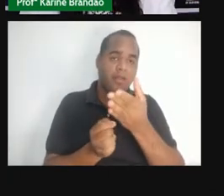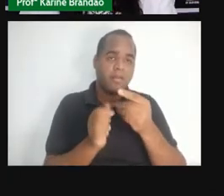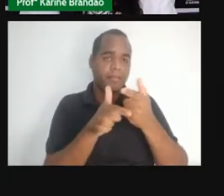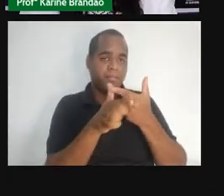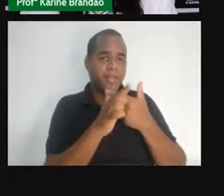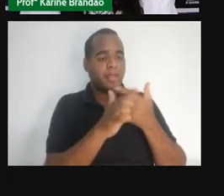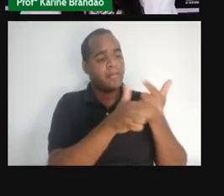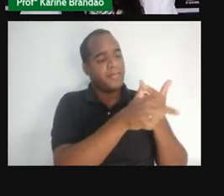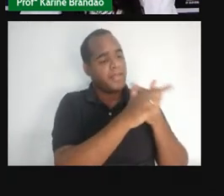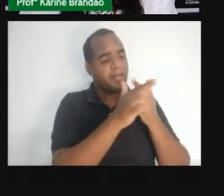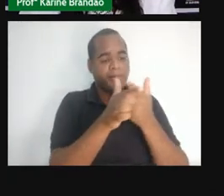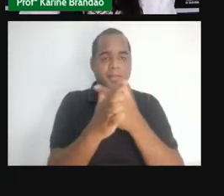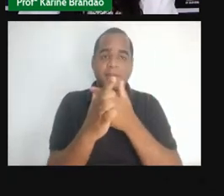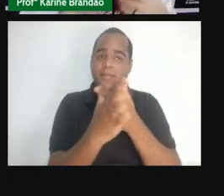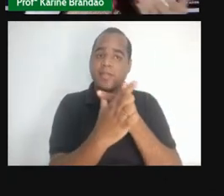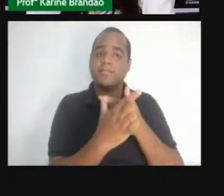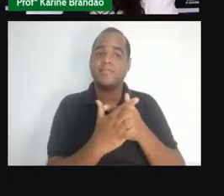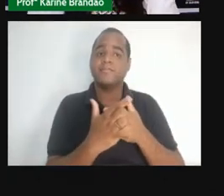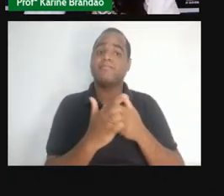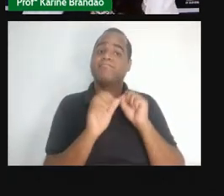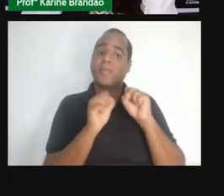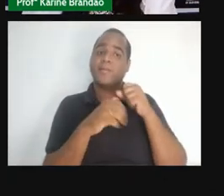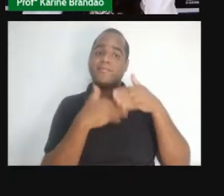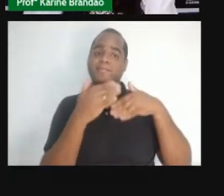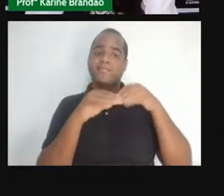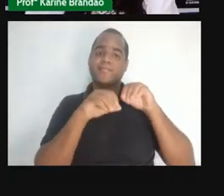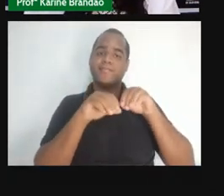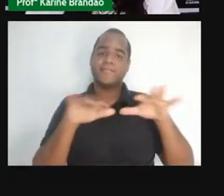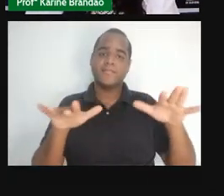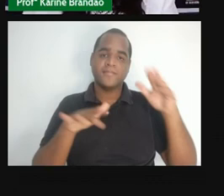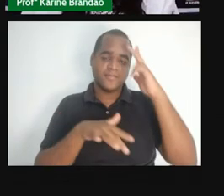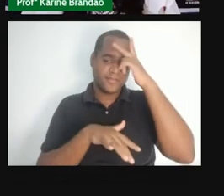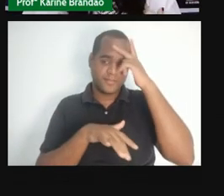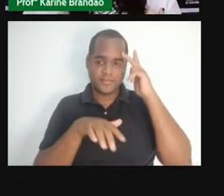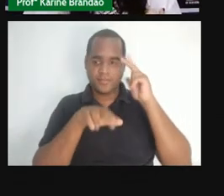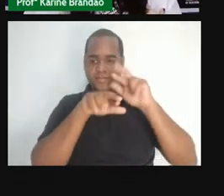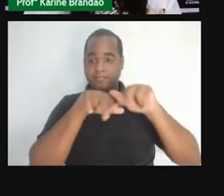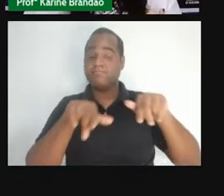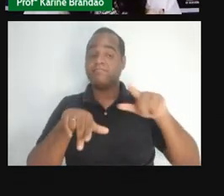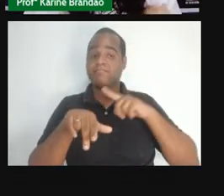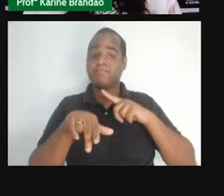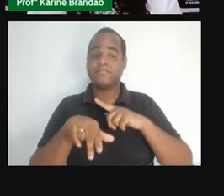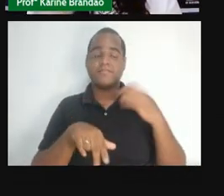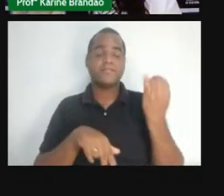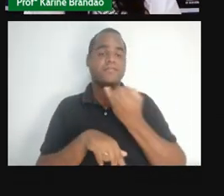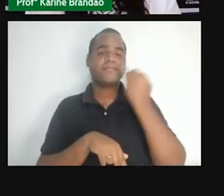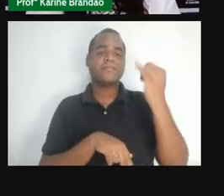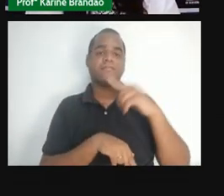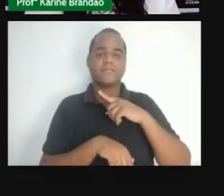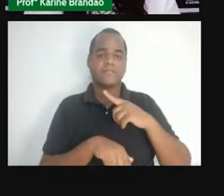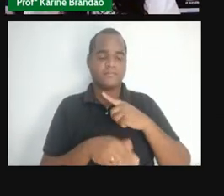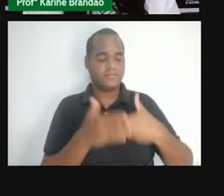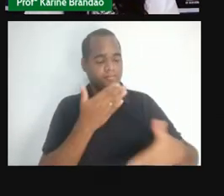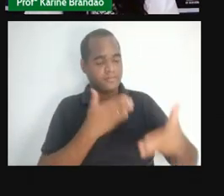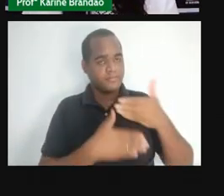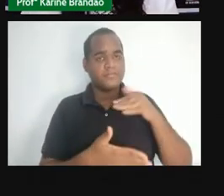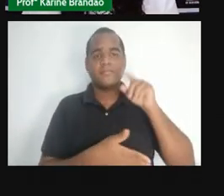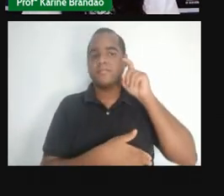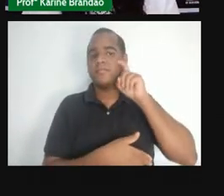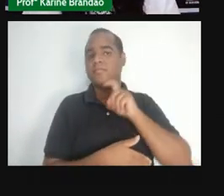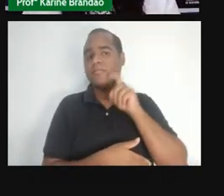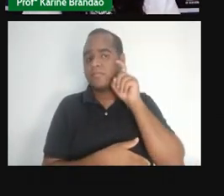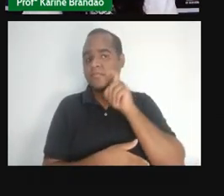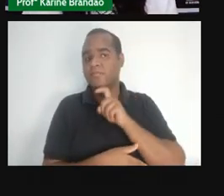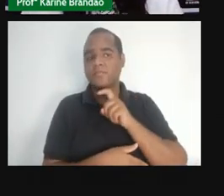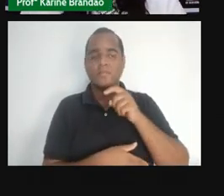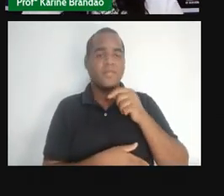ali deixando em contato, né, e se ela compartilha essa lâmina de barbear com outras, se ela tiver uma IST, ela pode acabar transmitindo